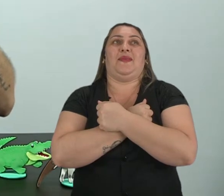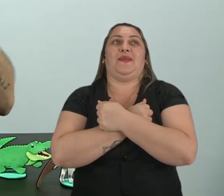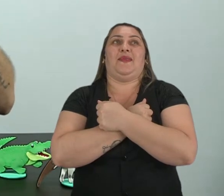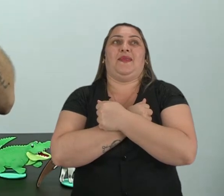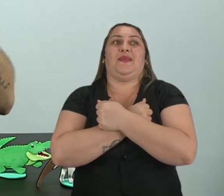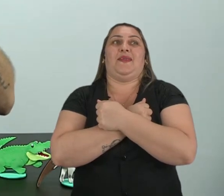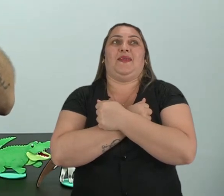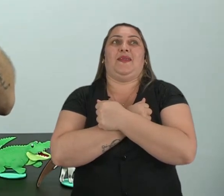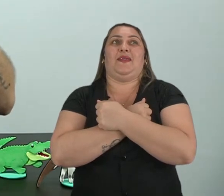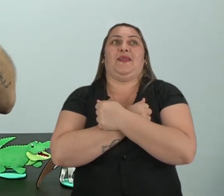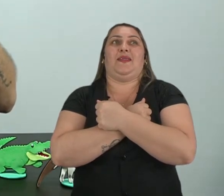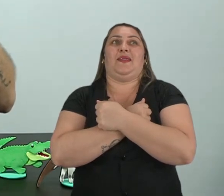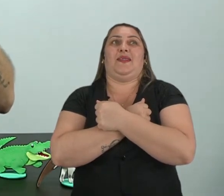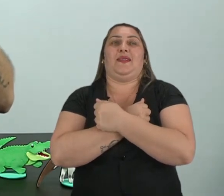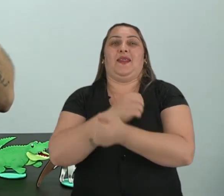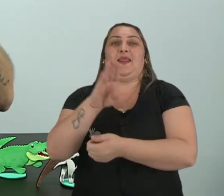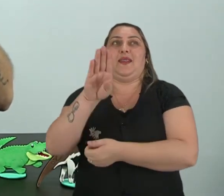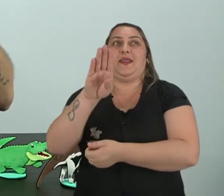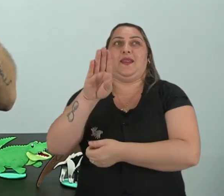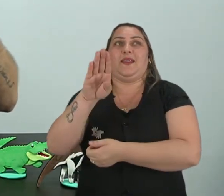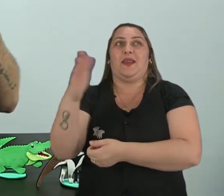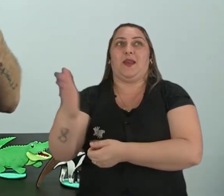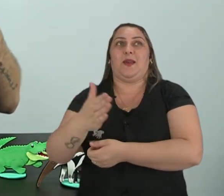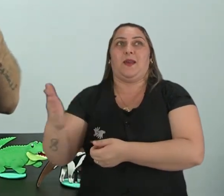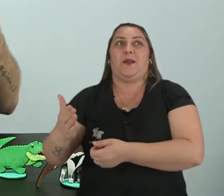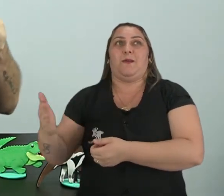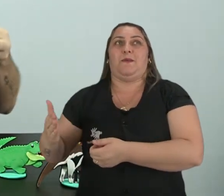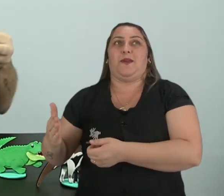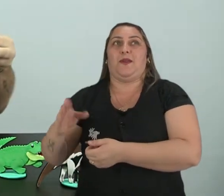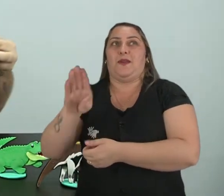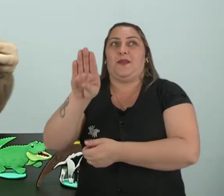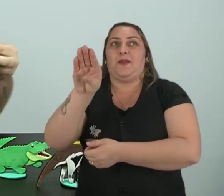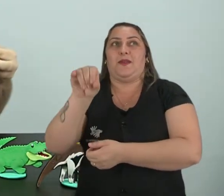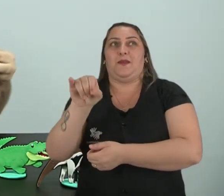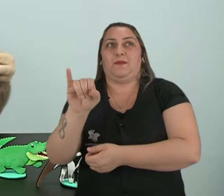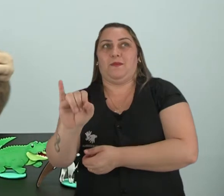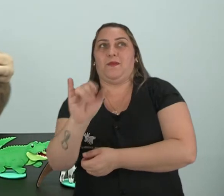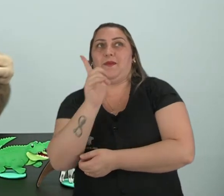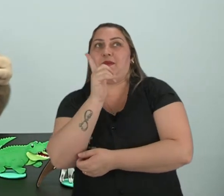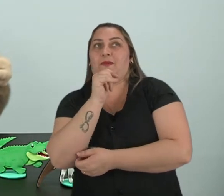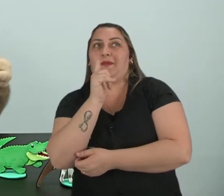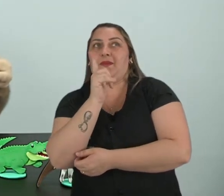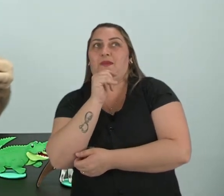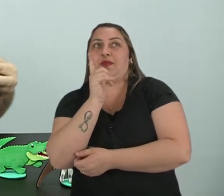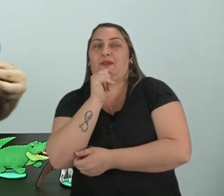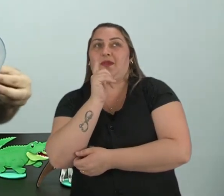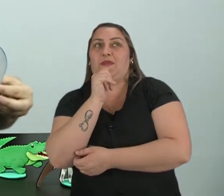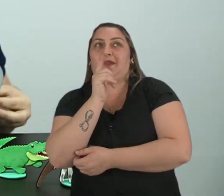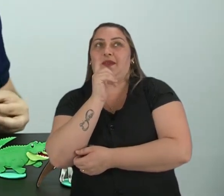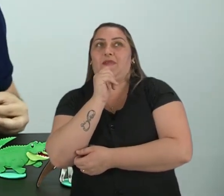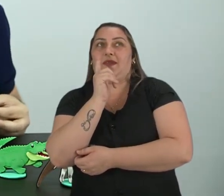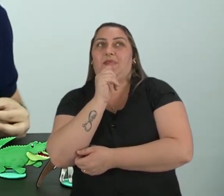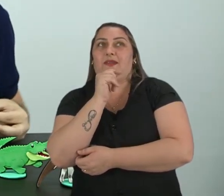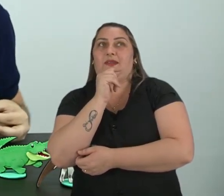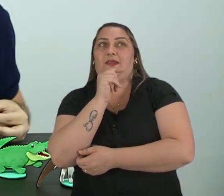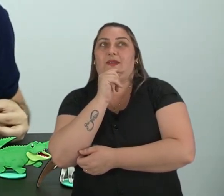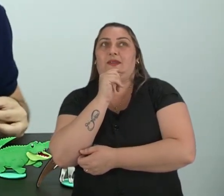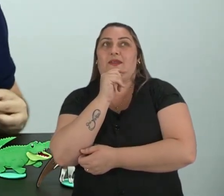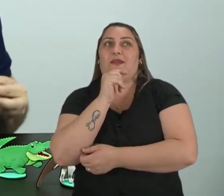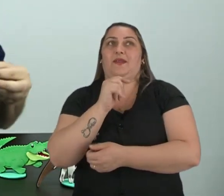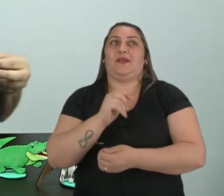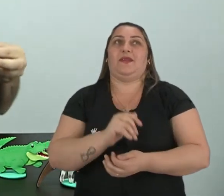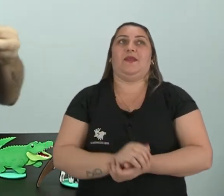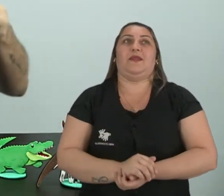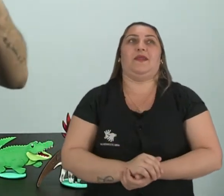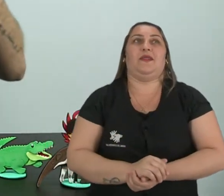Peixe-boi. O peixe-boi, ele é aquático. Olha aqui, ó. Peixe-boi, ele é aquático.